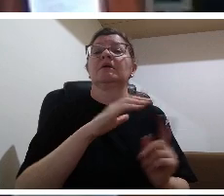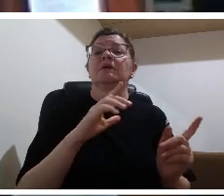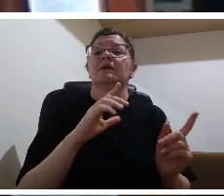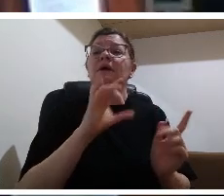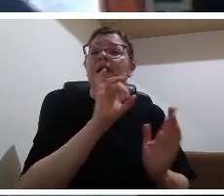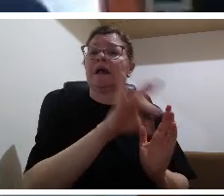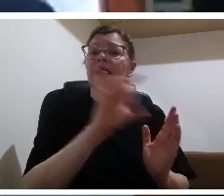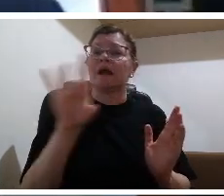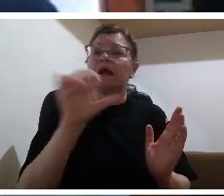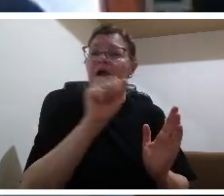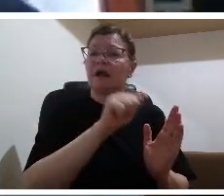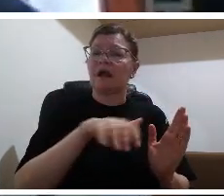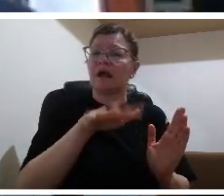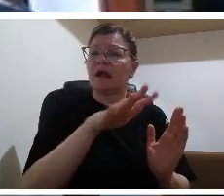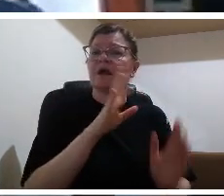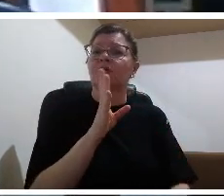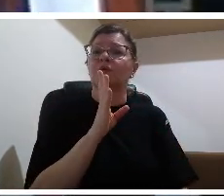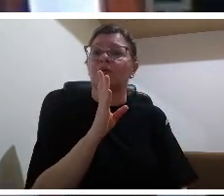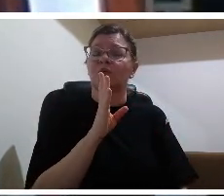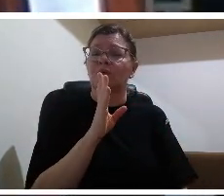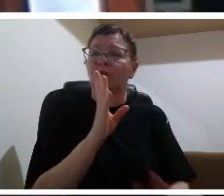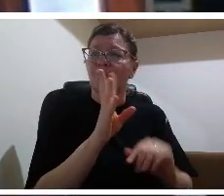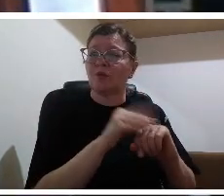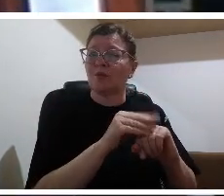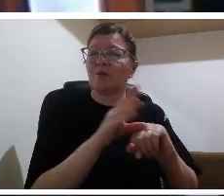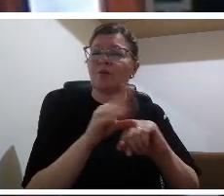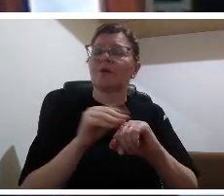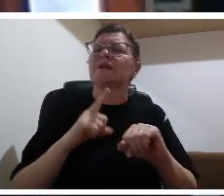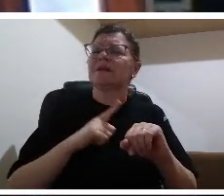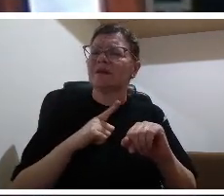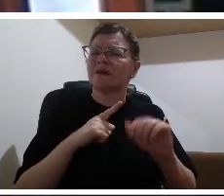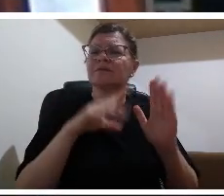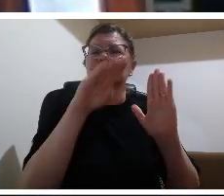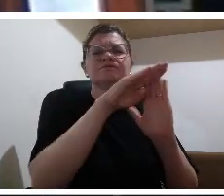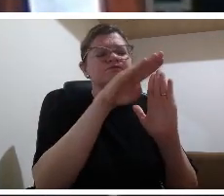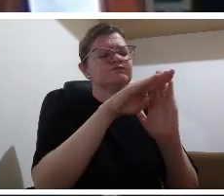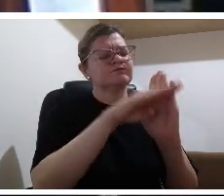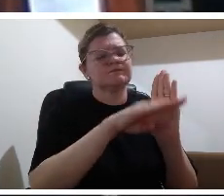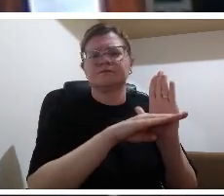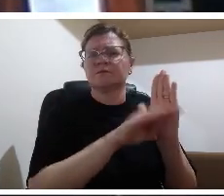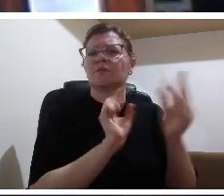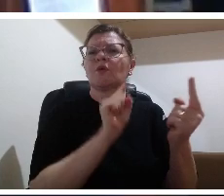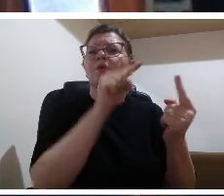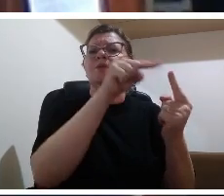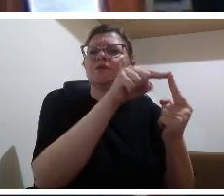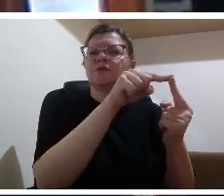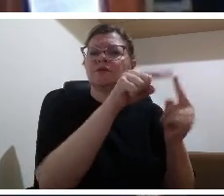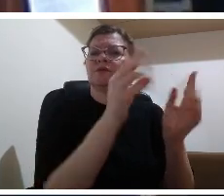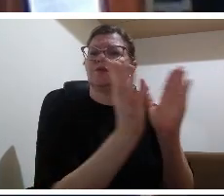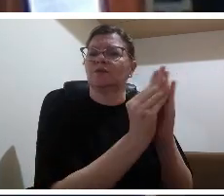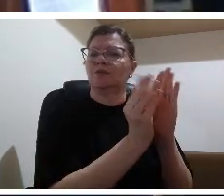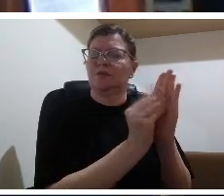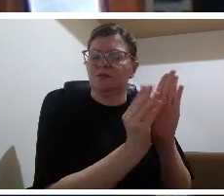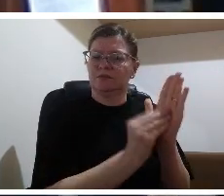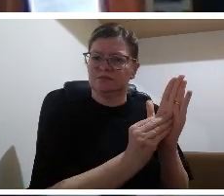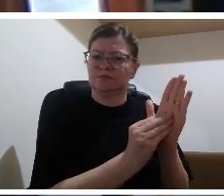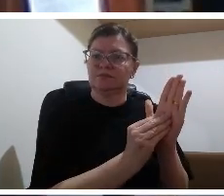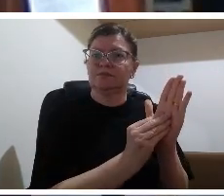conteúdos eu diria que o essencial hoje respeitadas estas estas